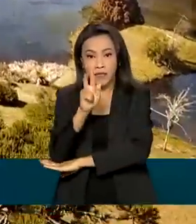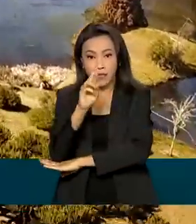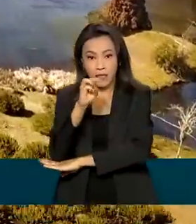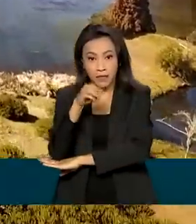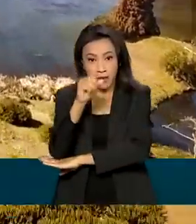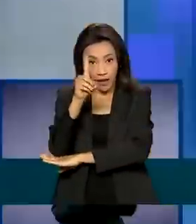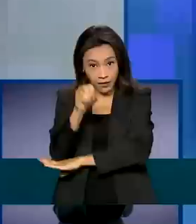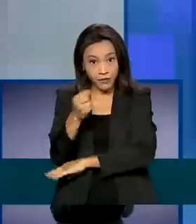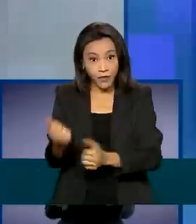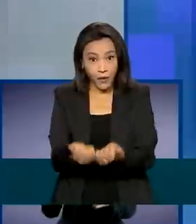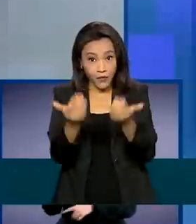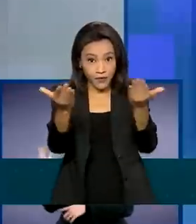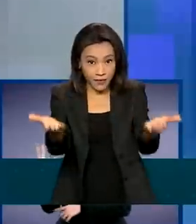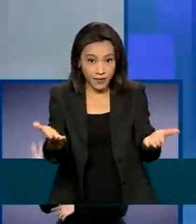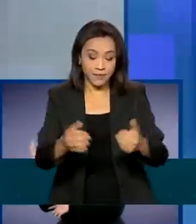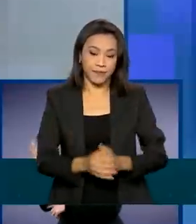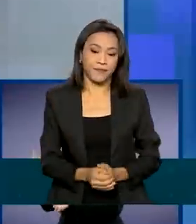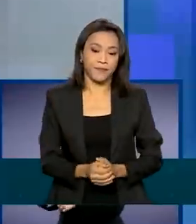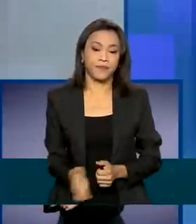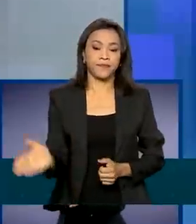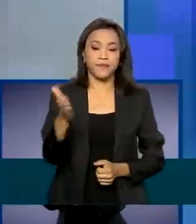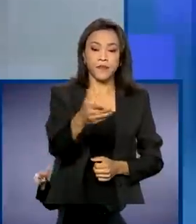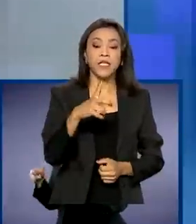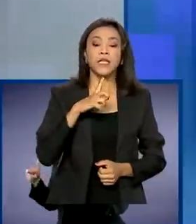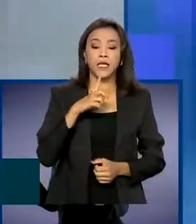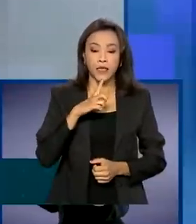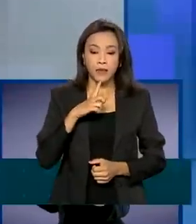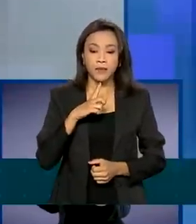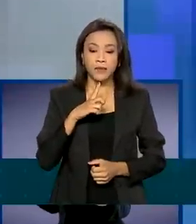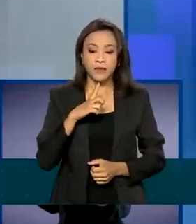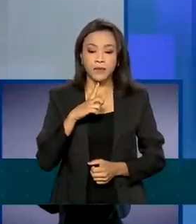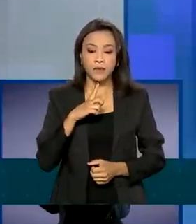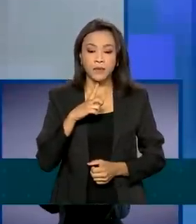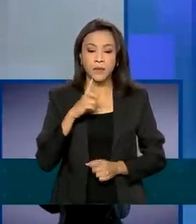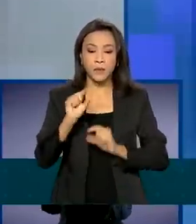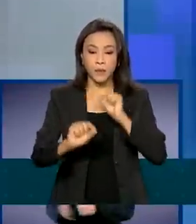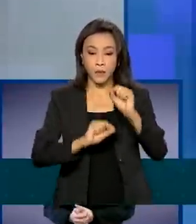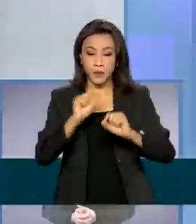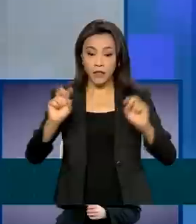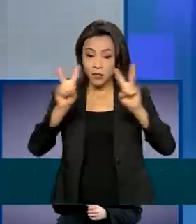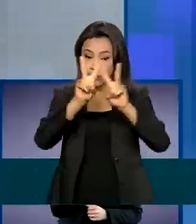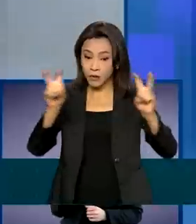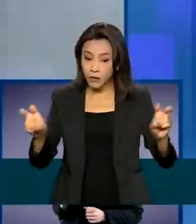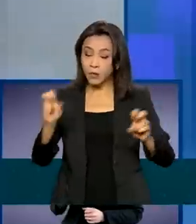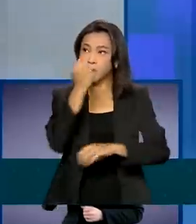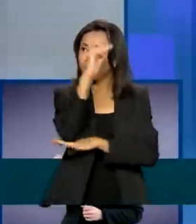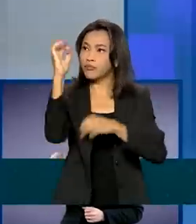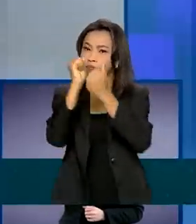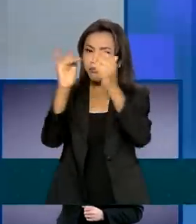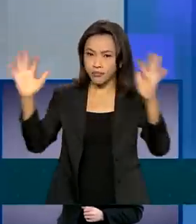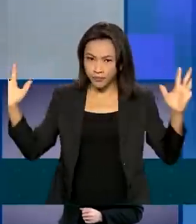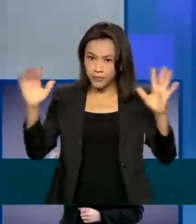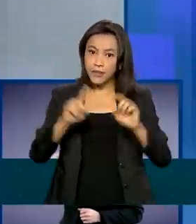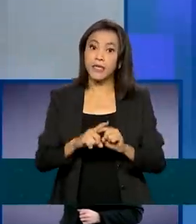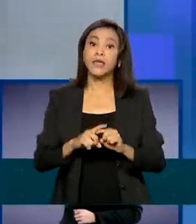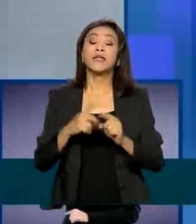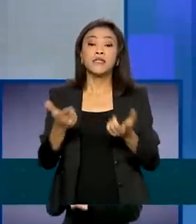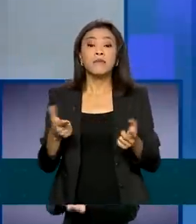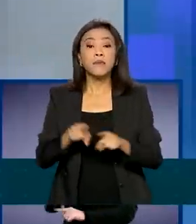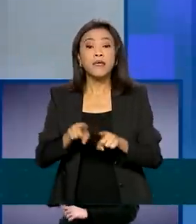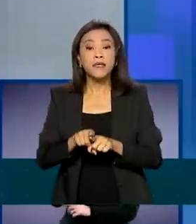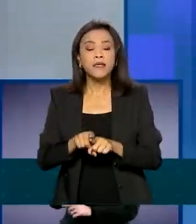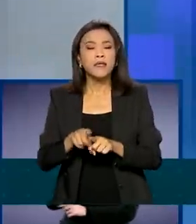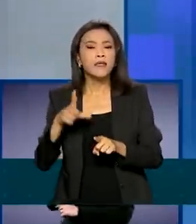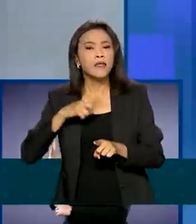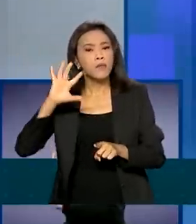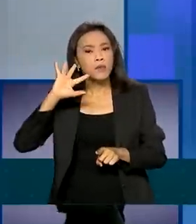de hospedagem. Nós temos uma solução em escala para a questão ambiental brasileira. Através de concessões de florestas e tem